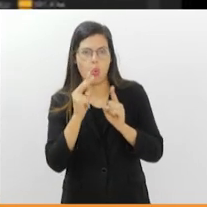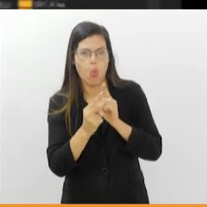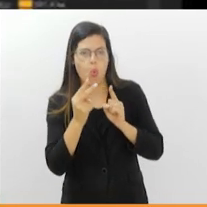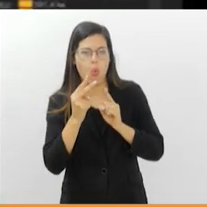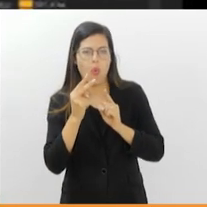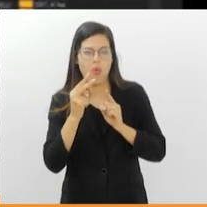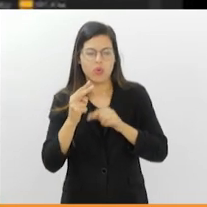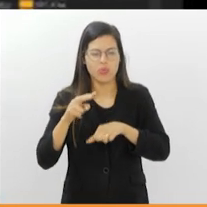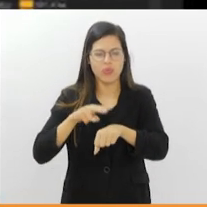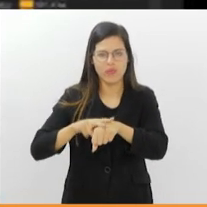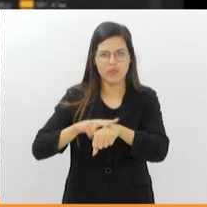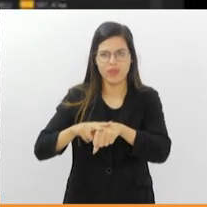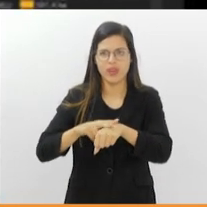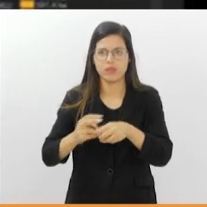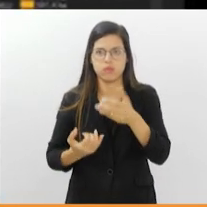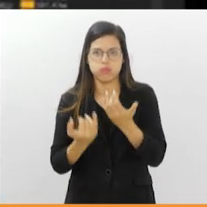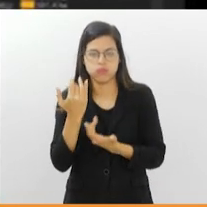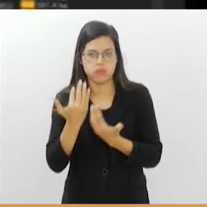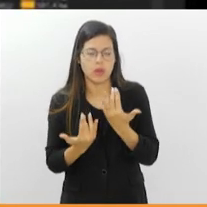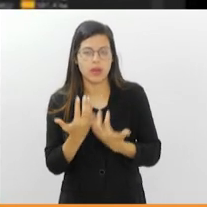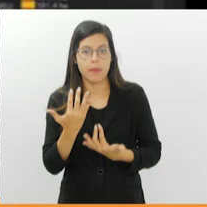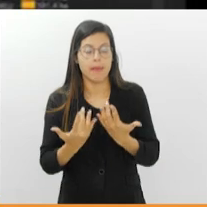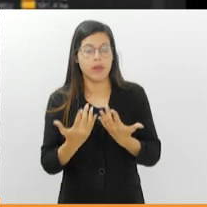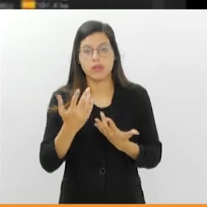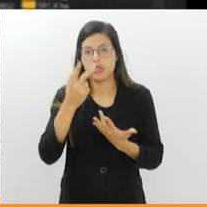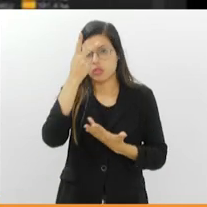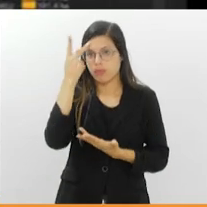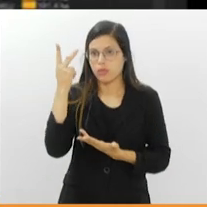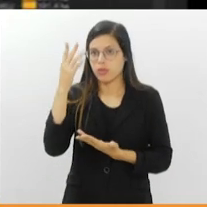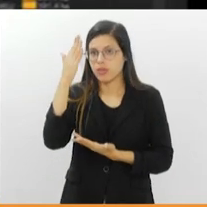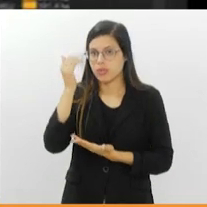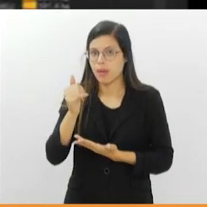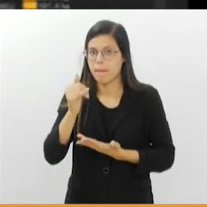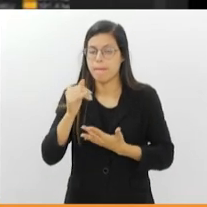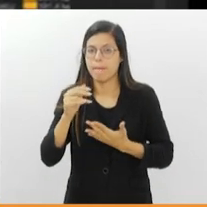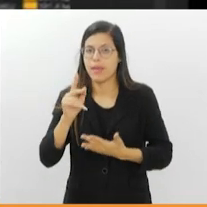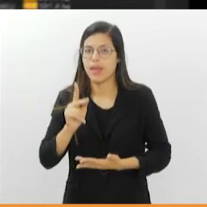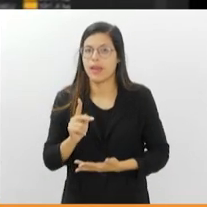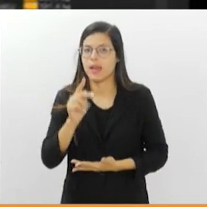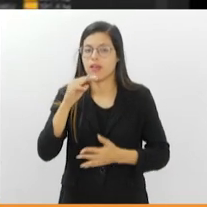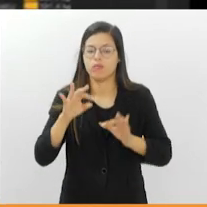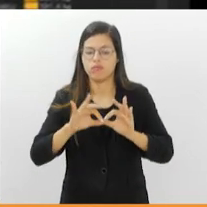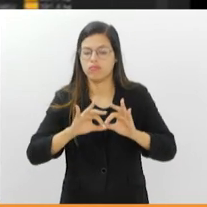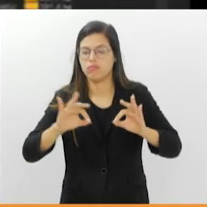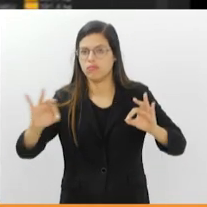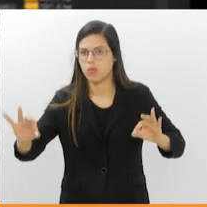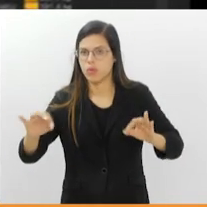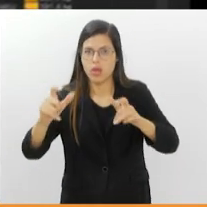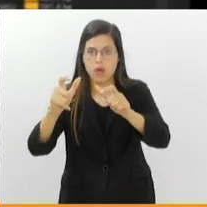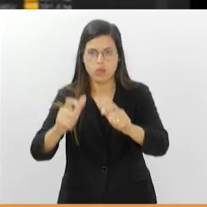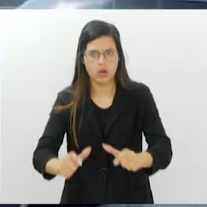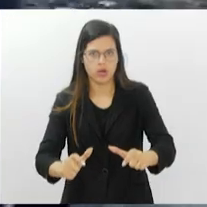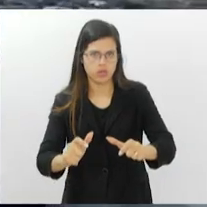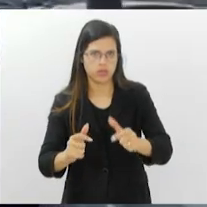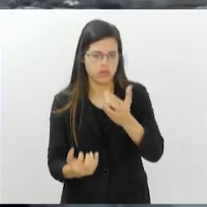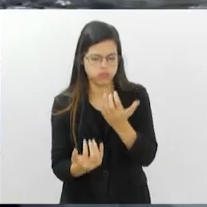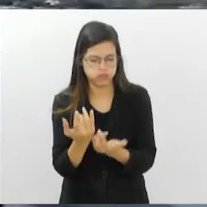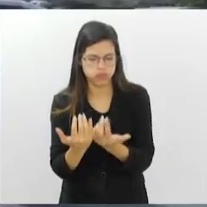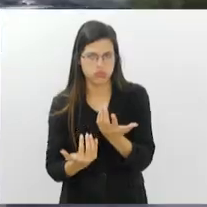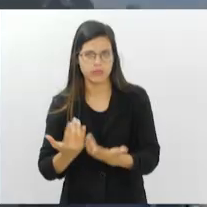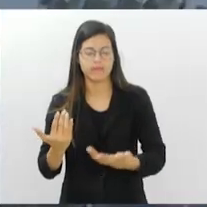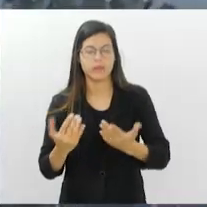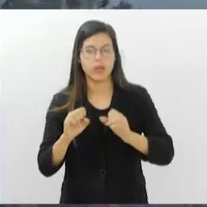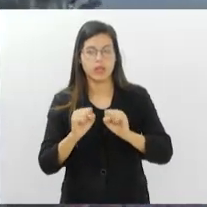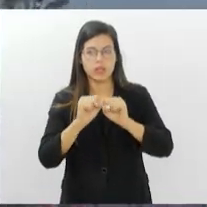permitir que o público saiba a extensão do trecho consumido pelo fogo e a localização exata no município. O